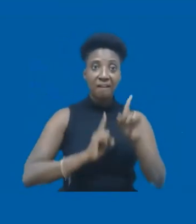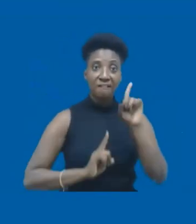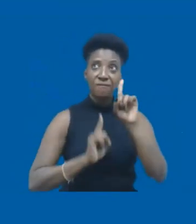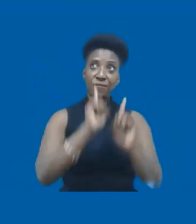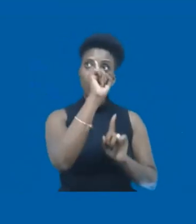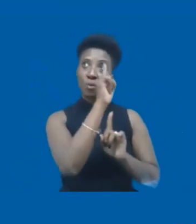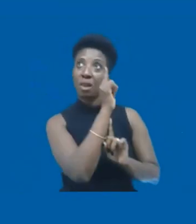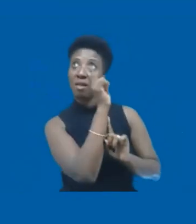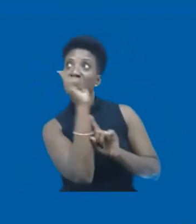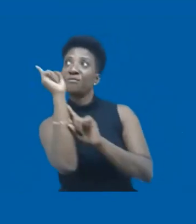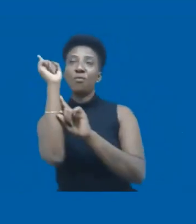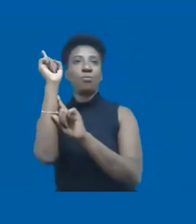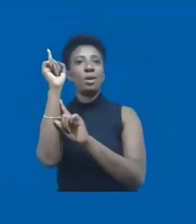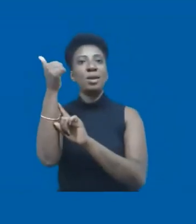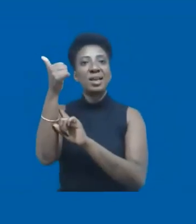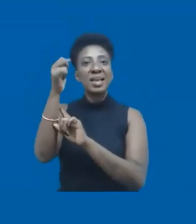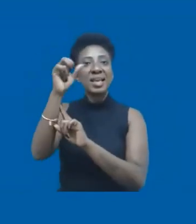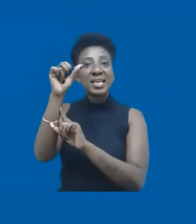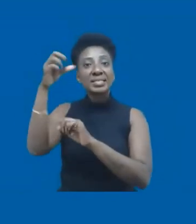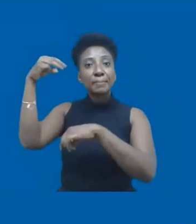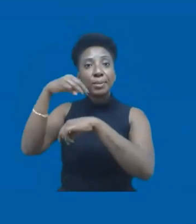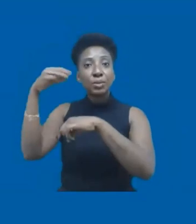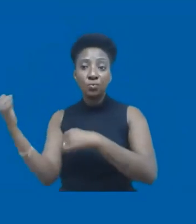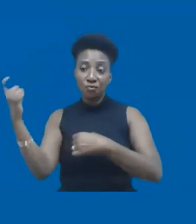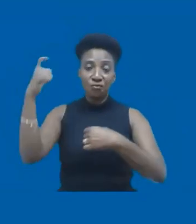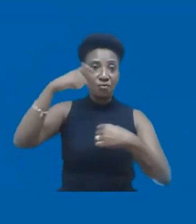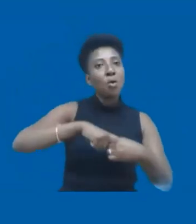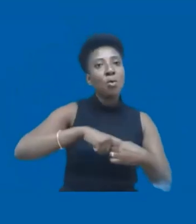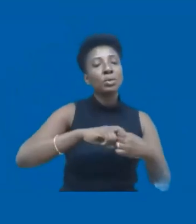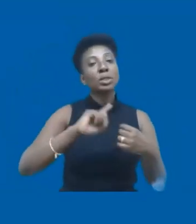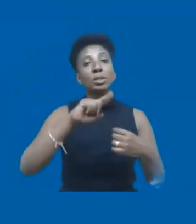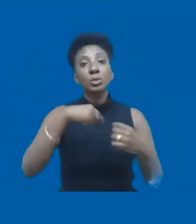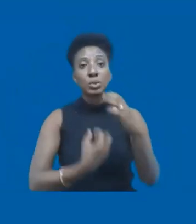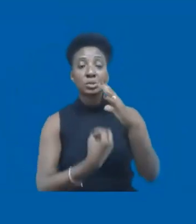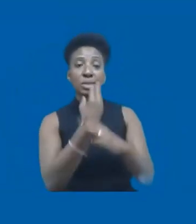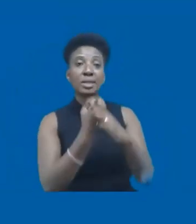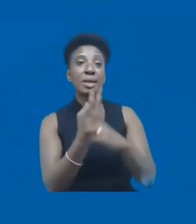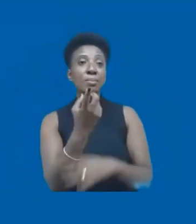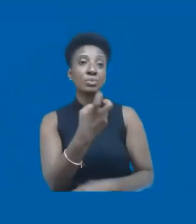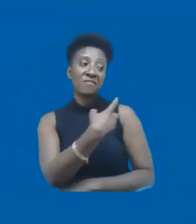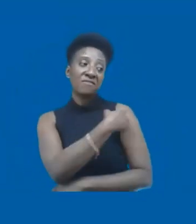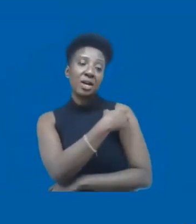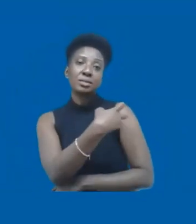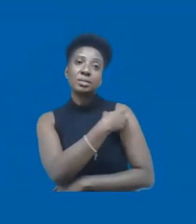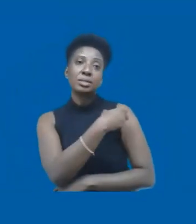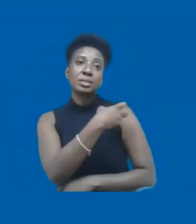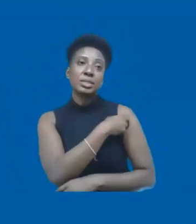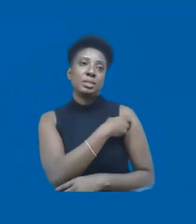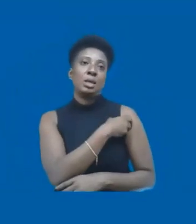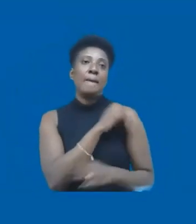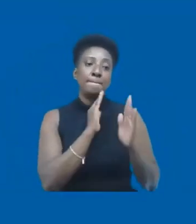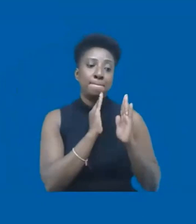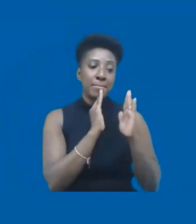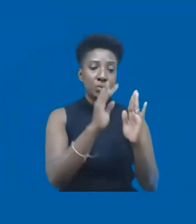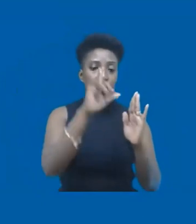milhões e milhões nessa brincadeira. Nós sabemos, nós criamos vacina com menos de um ano, nunca tinha acontecido isso na